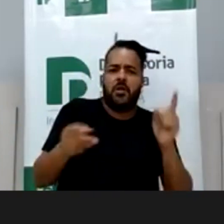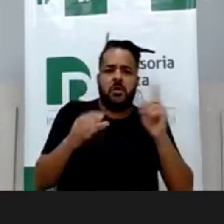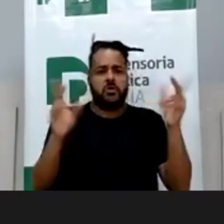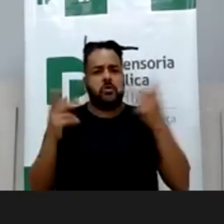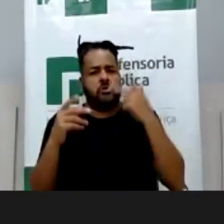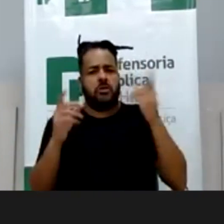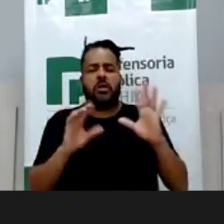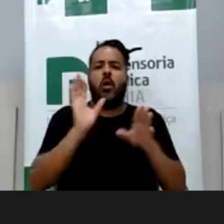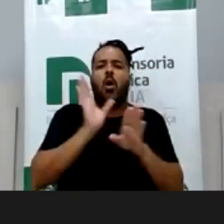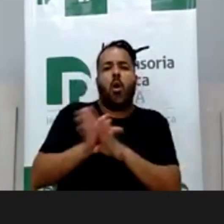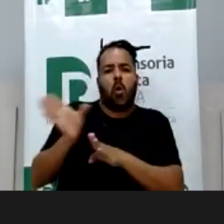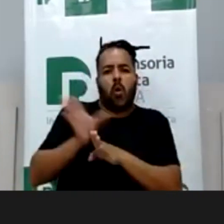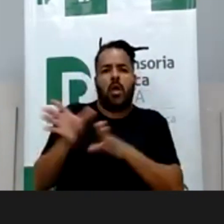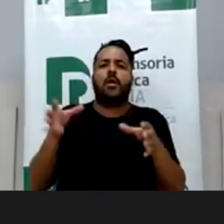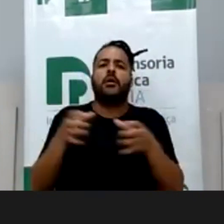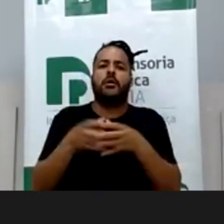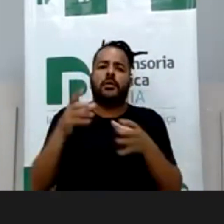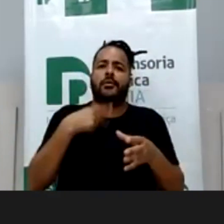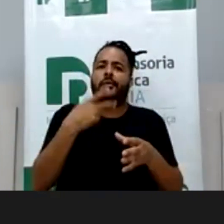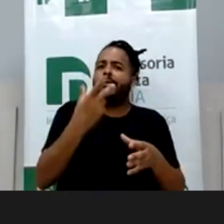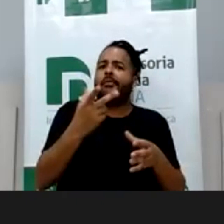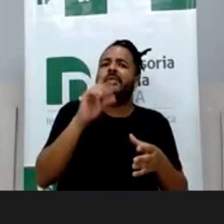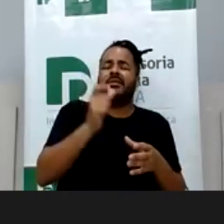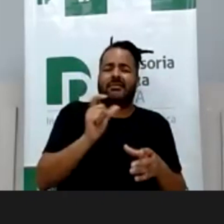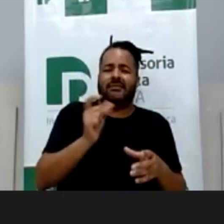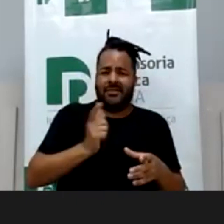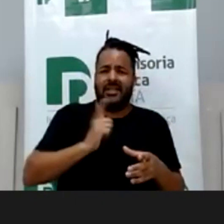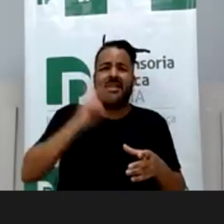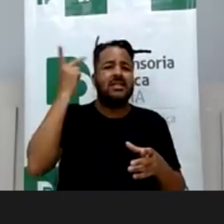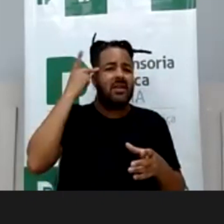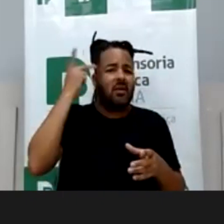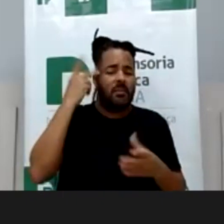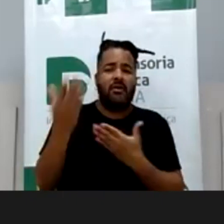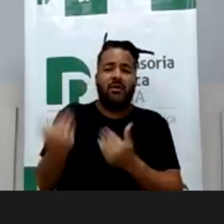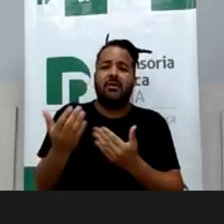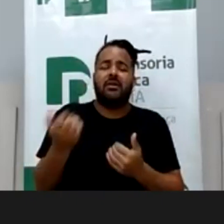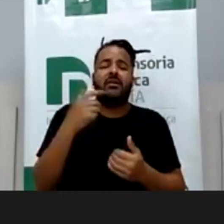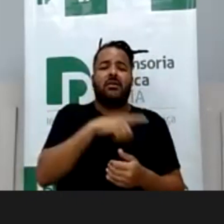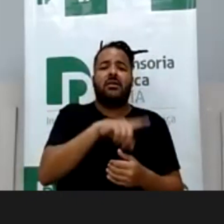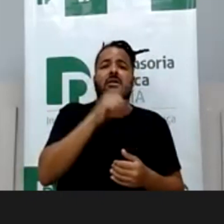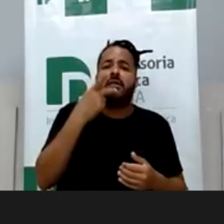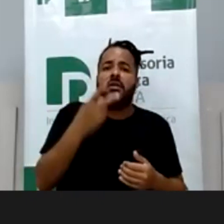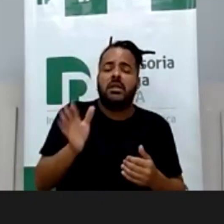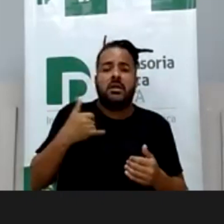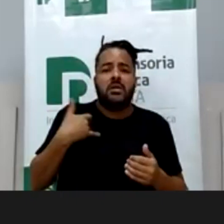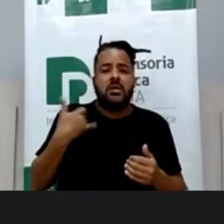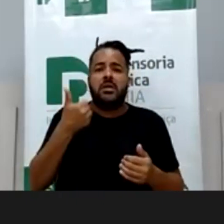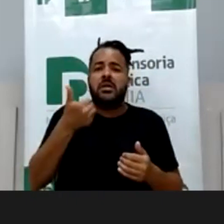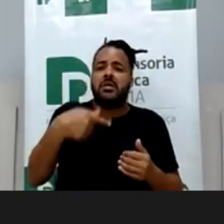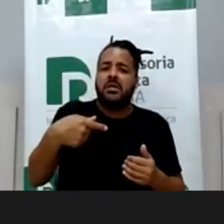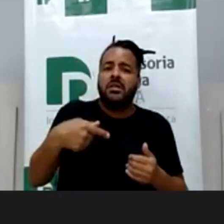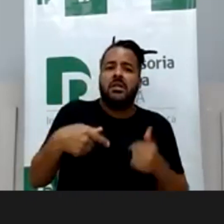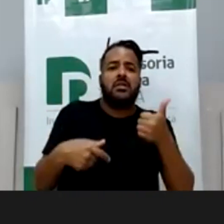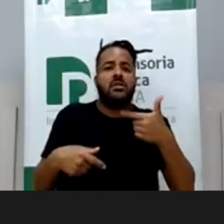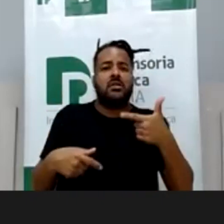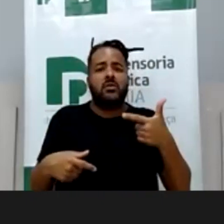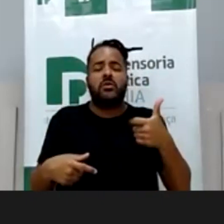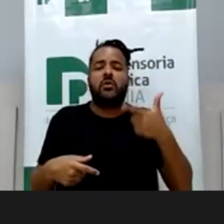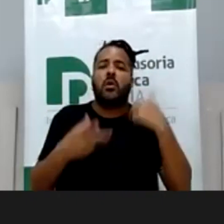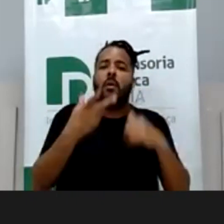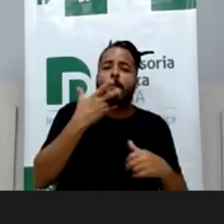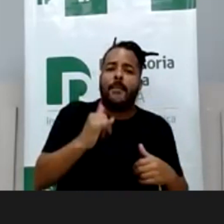conselheiro falou ali, está querendo expor, mas tem um adolescente em São Paulo que ficou se gerando dúvidas se tem 17 ou 12 anos. O pai